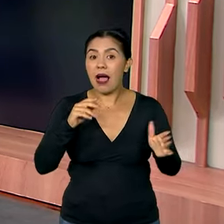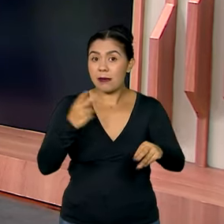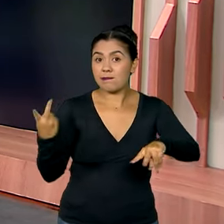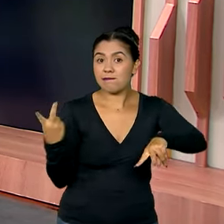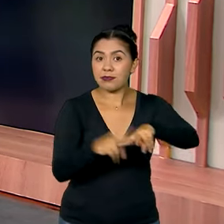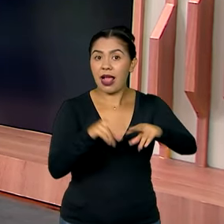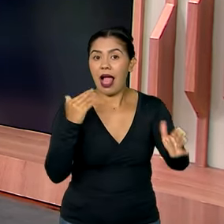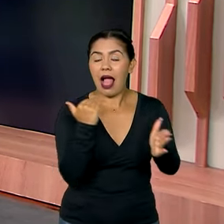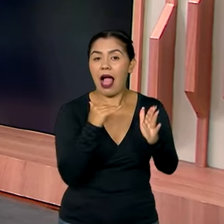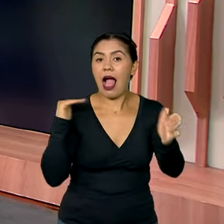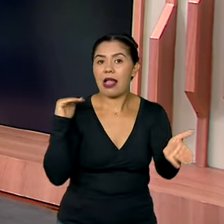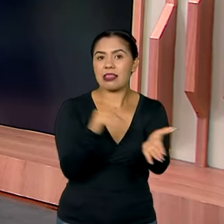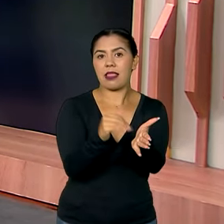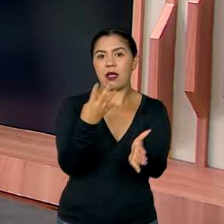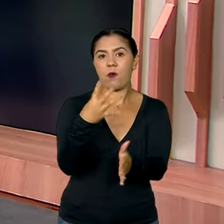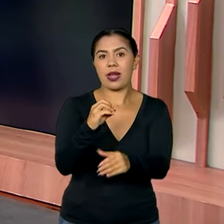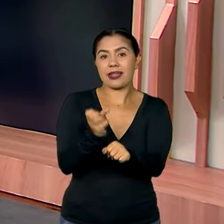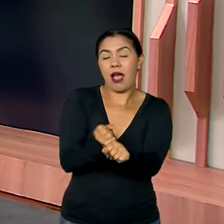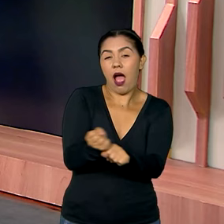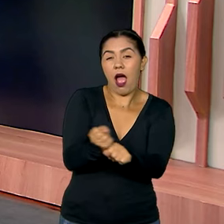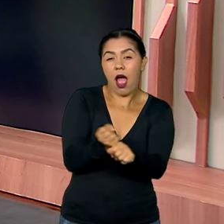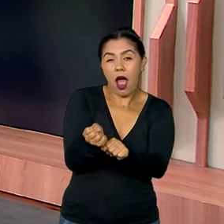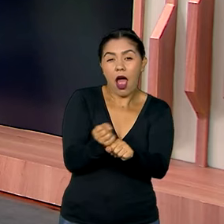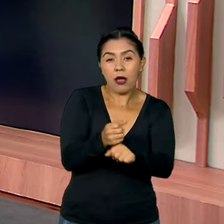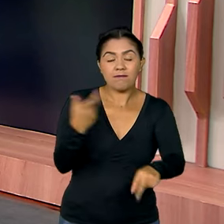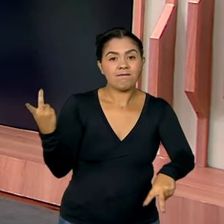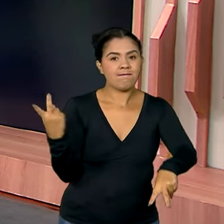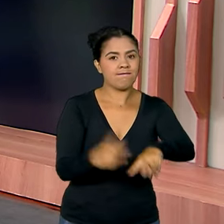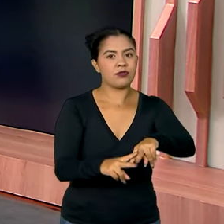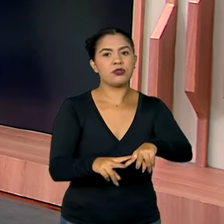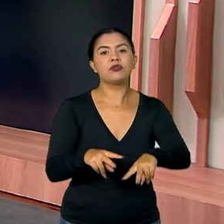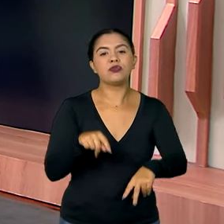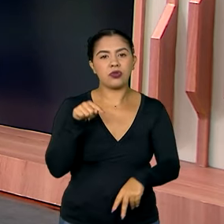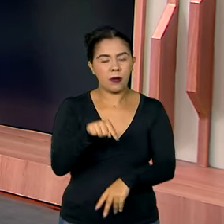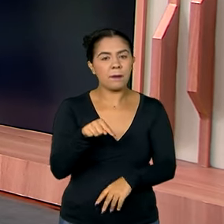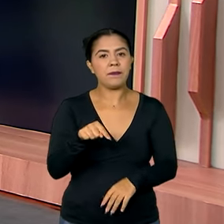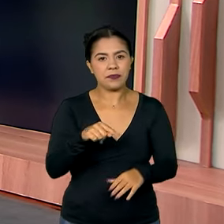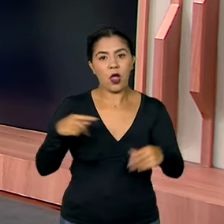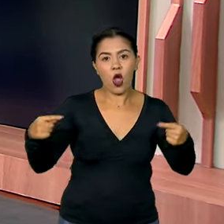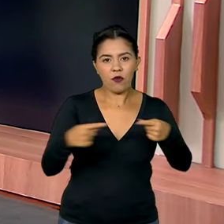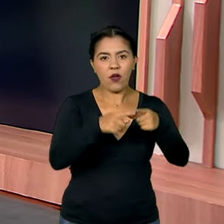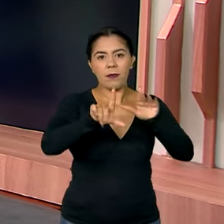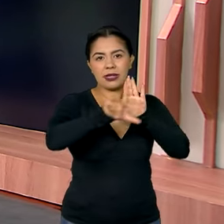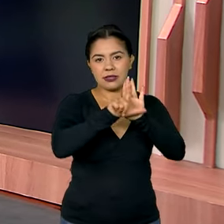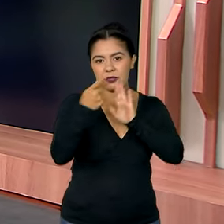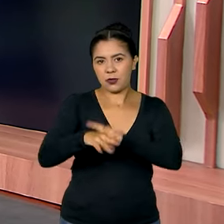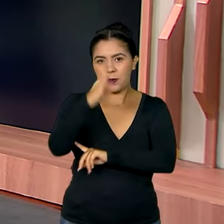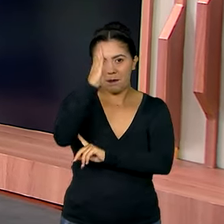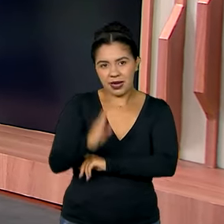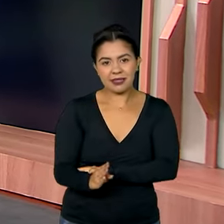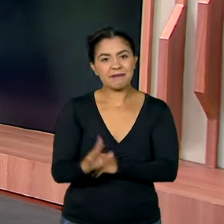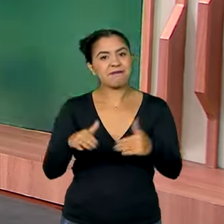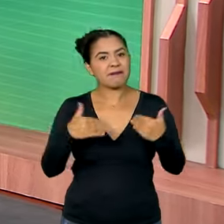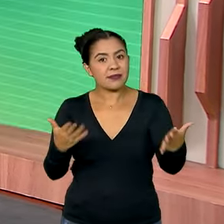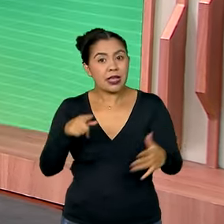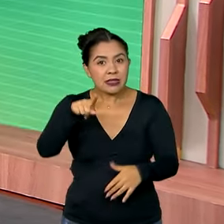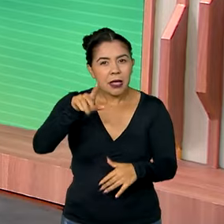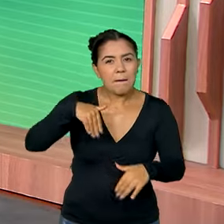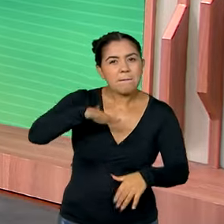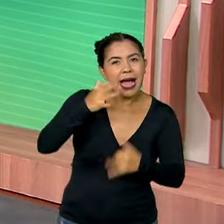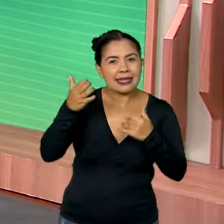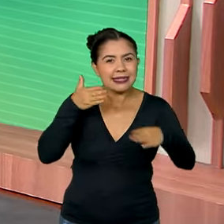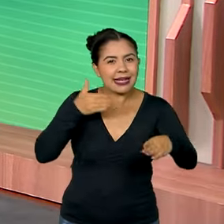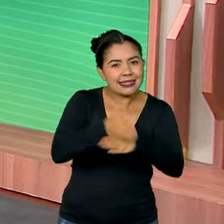40 anos de prisão, a maior punição prevista na legislação brasileira. É isso, mais acesso à